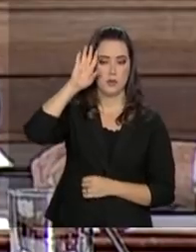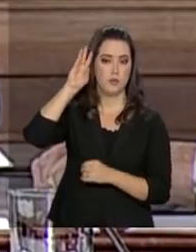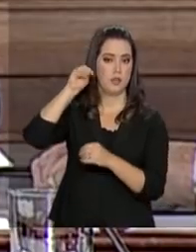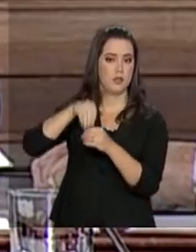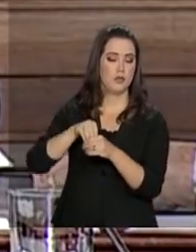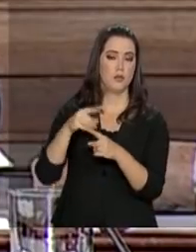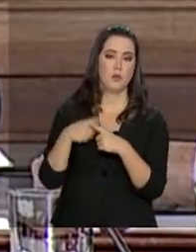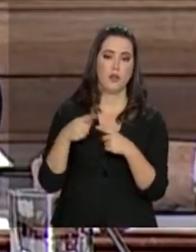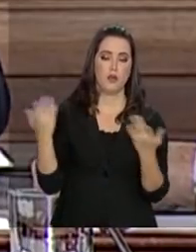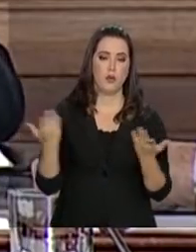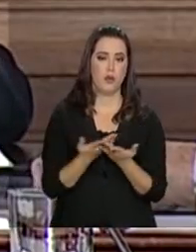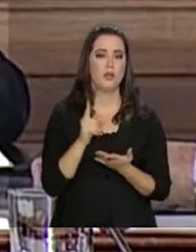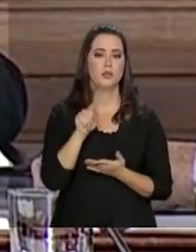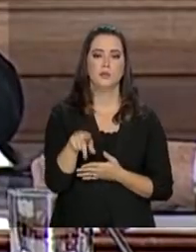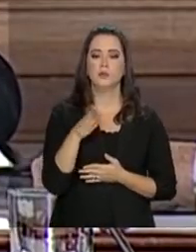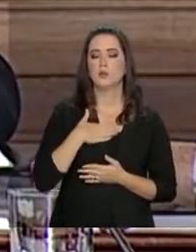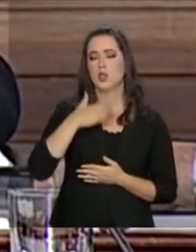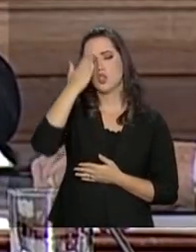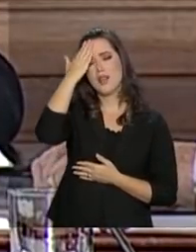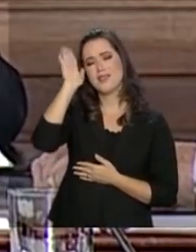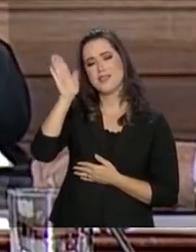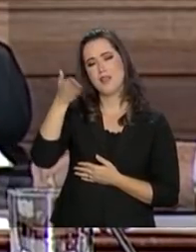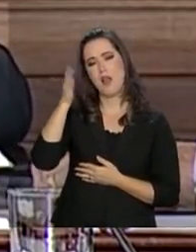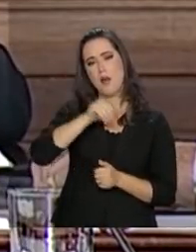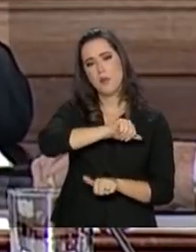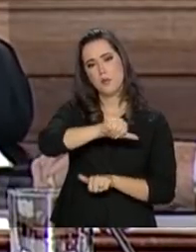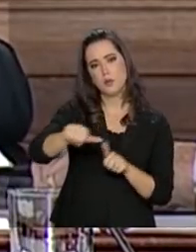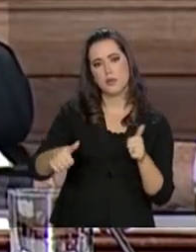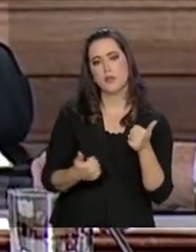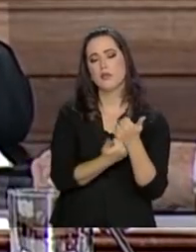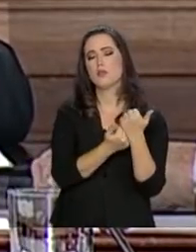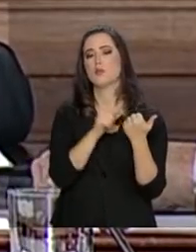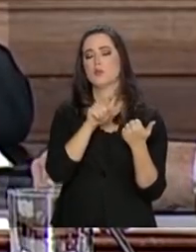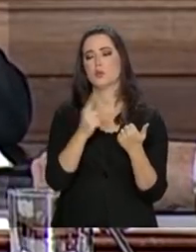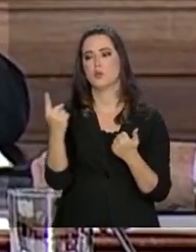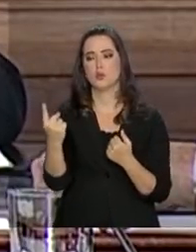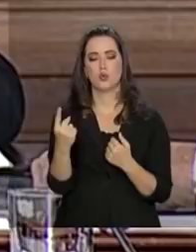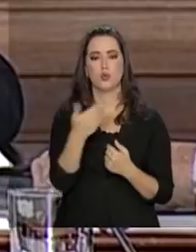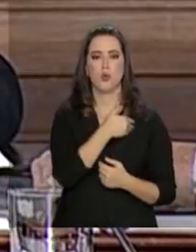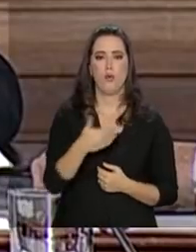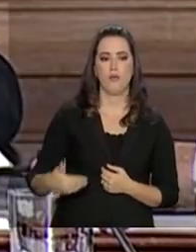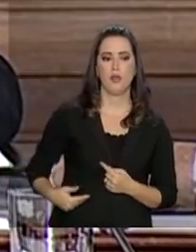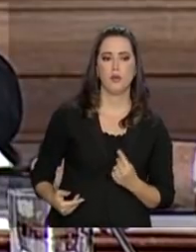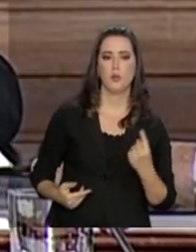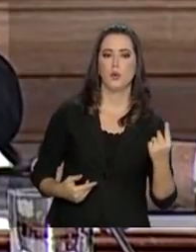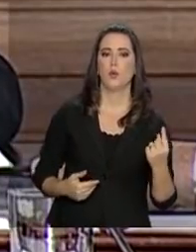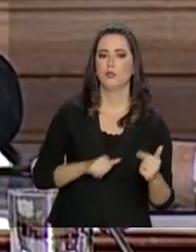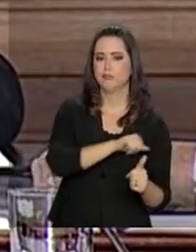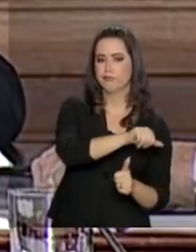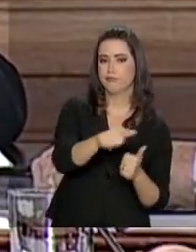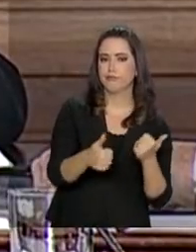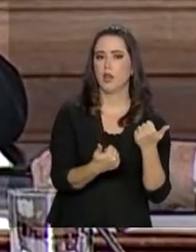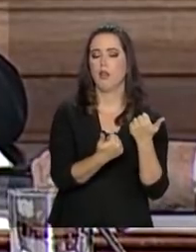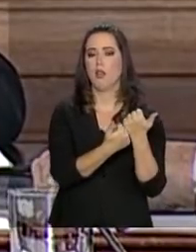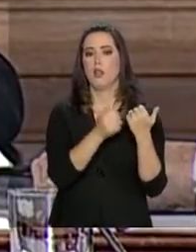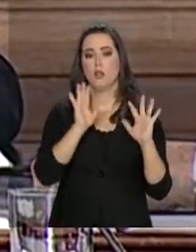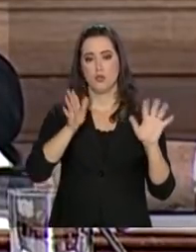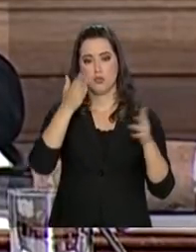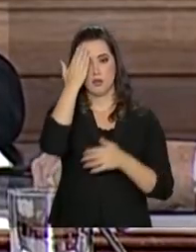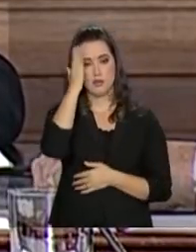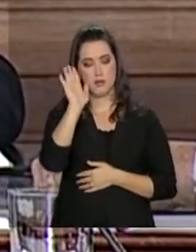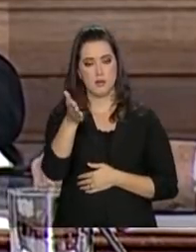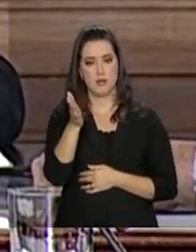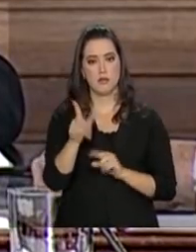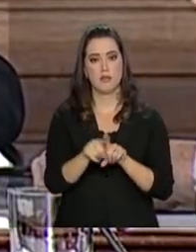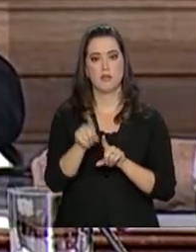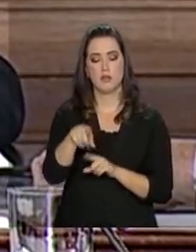convenhamos, nesse momento eles já estão lá fazendo a transição de um governo para o outro, e isso facilita muito as coisas. Mas o que eu